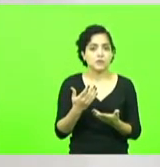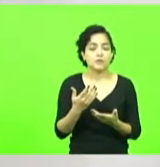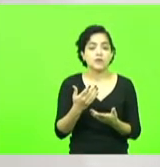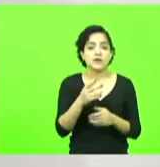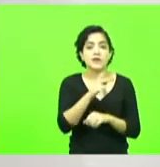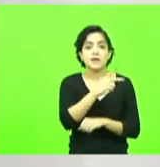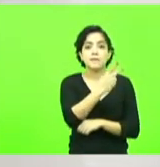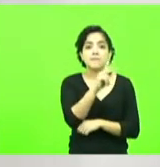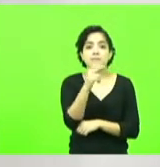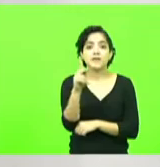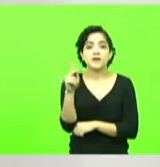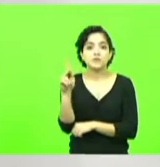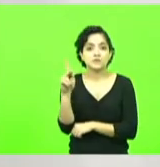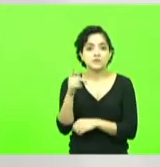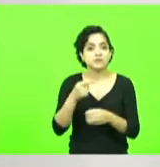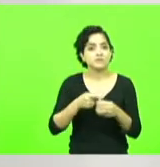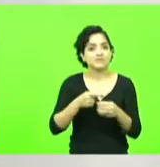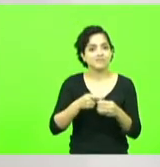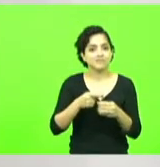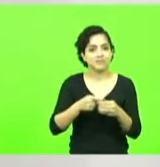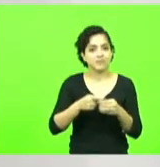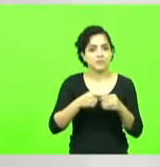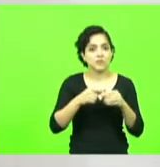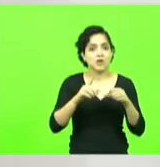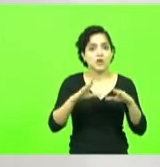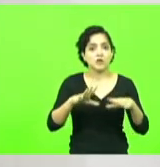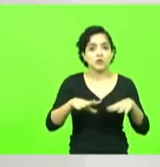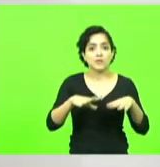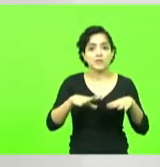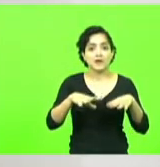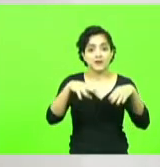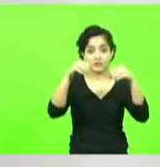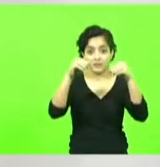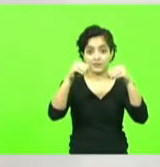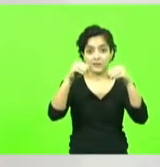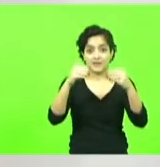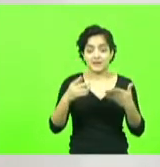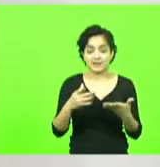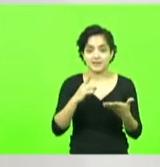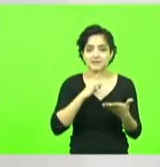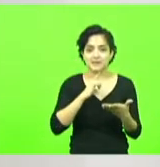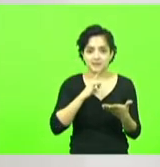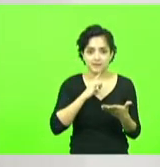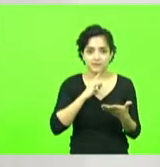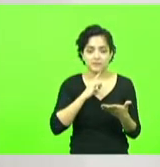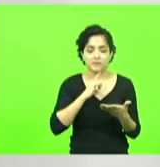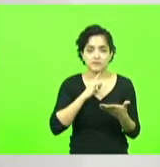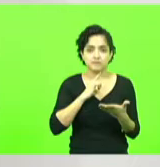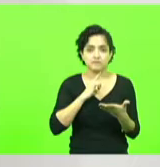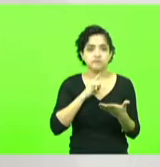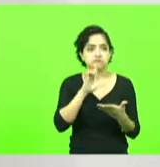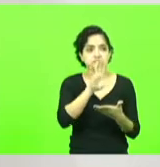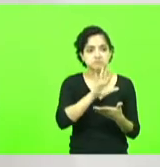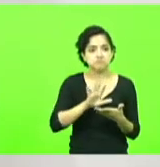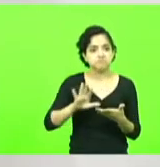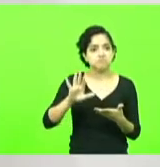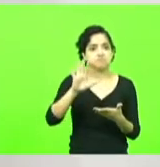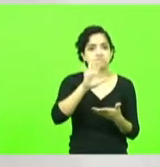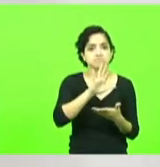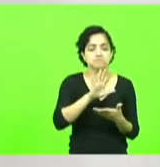numa feira de relevância nacional onde